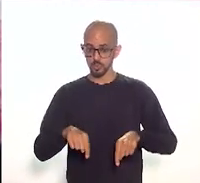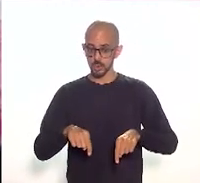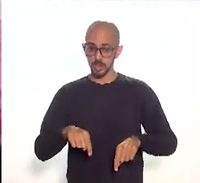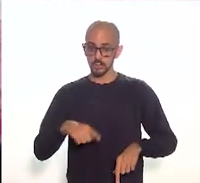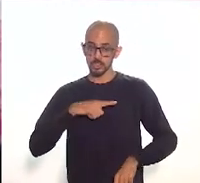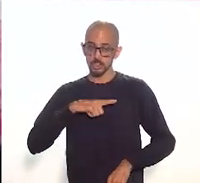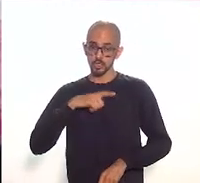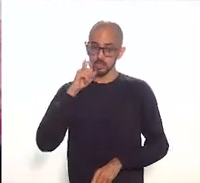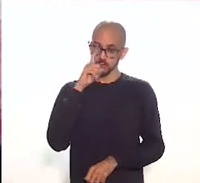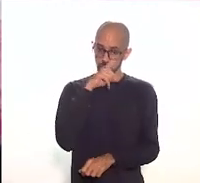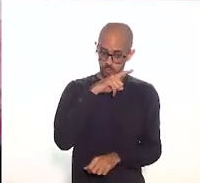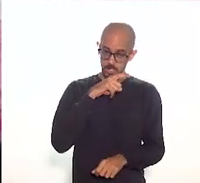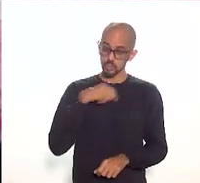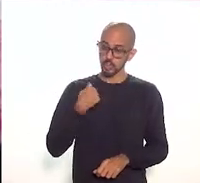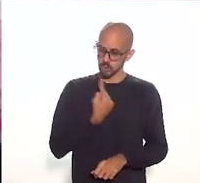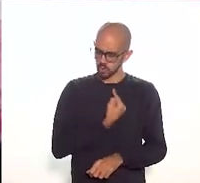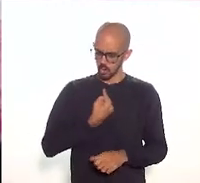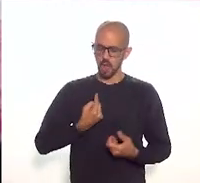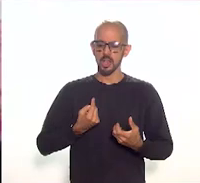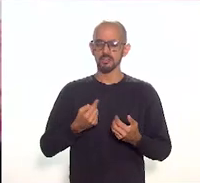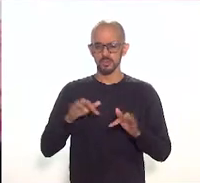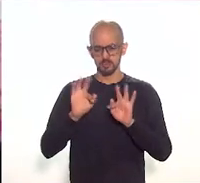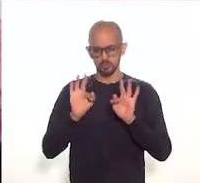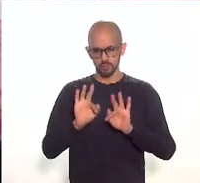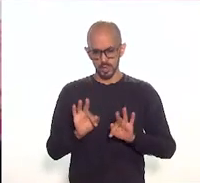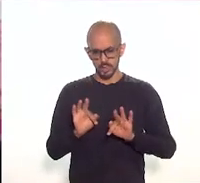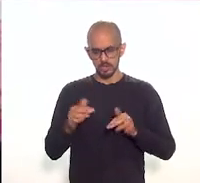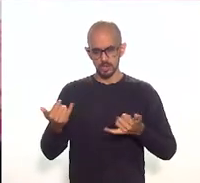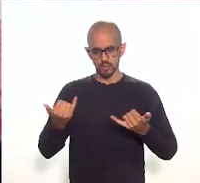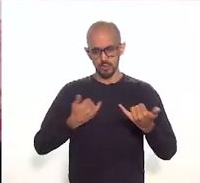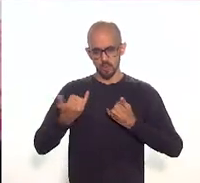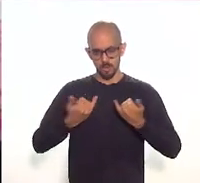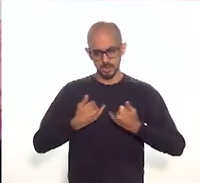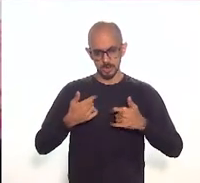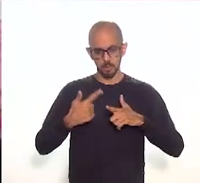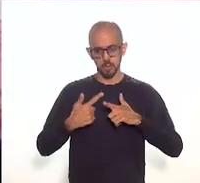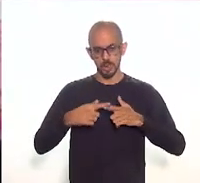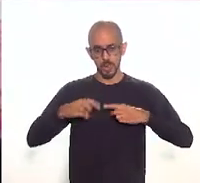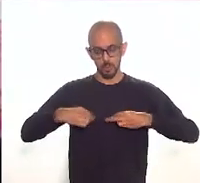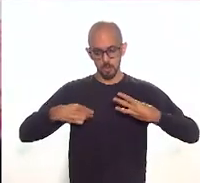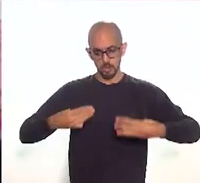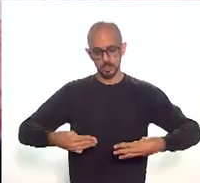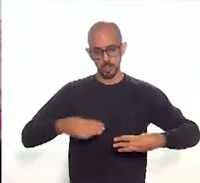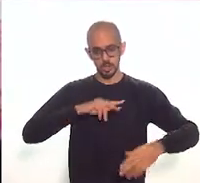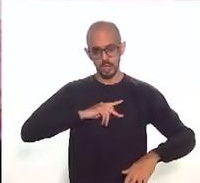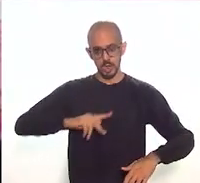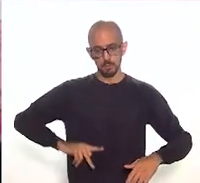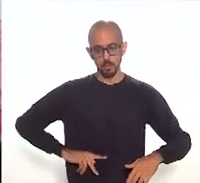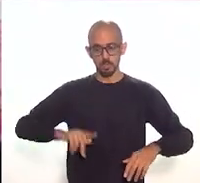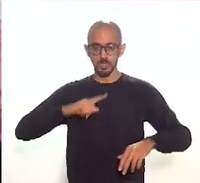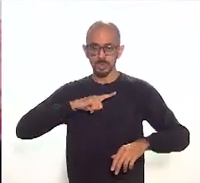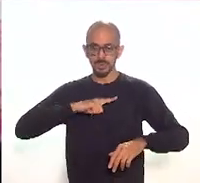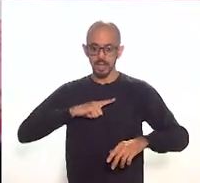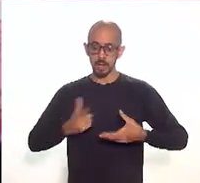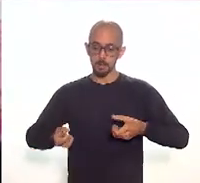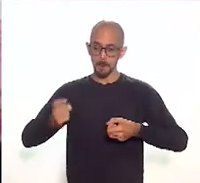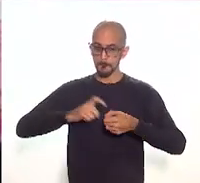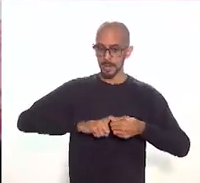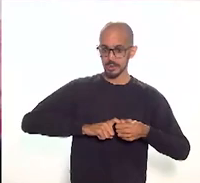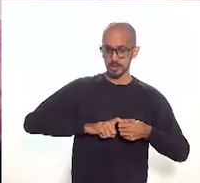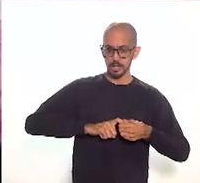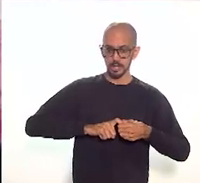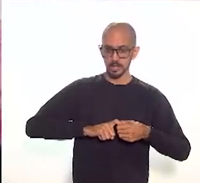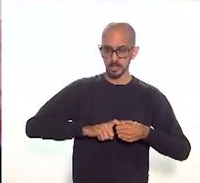felizes com essa informação, afinal de contas, o Museu da República tem, com a Ligia, uma parceria fértil, criativa e